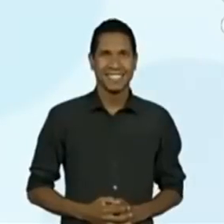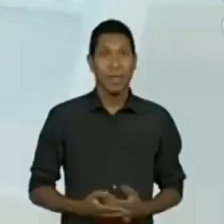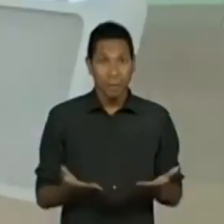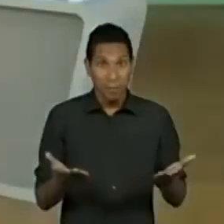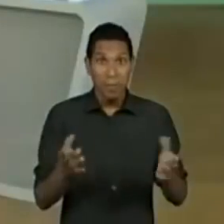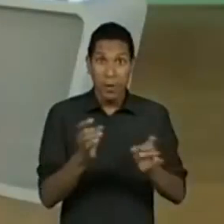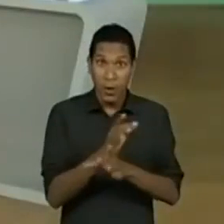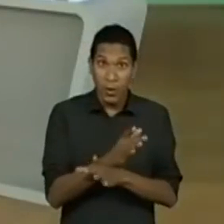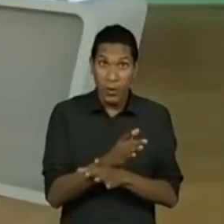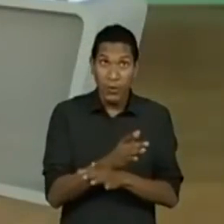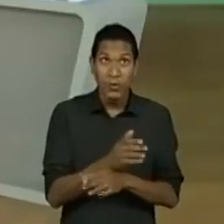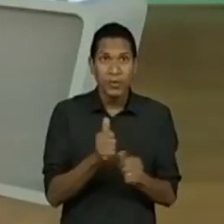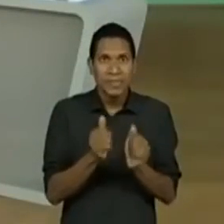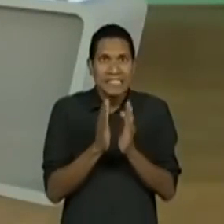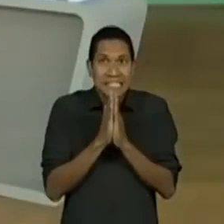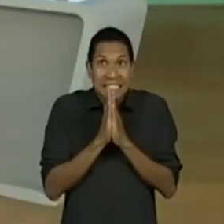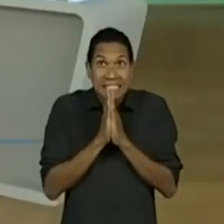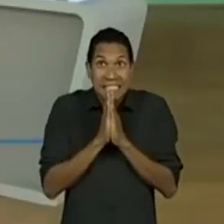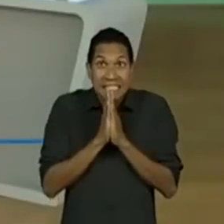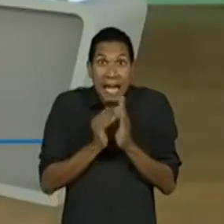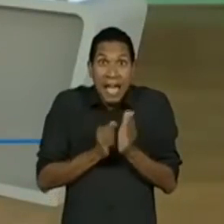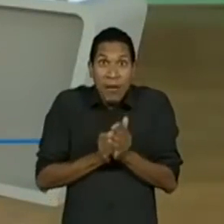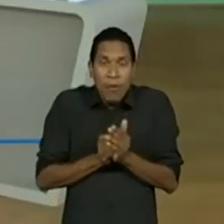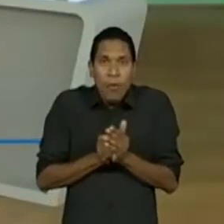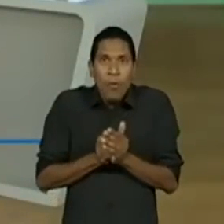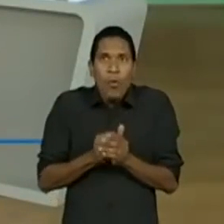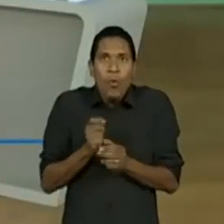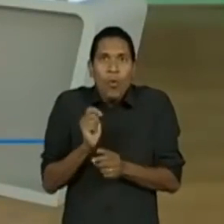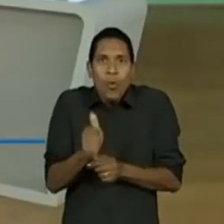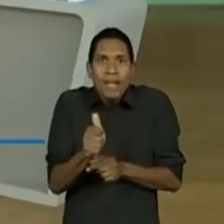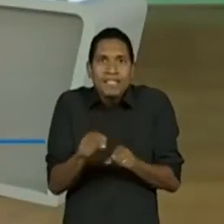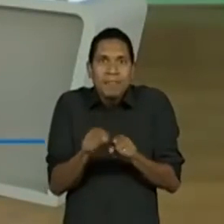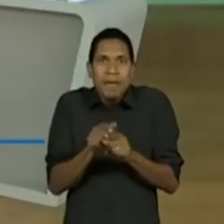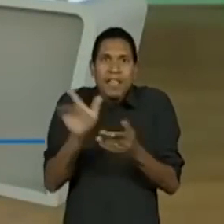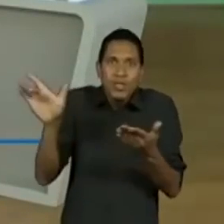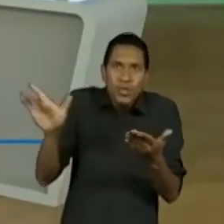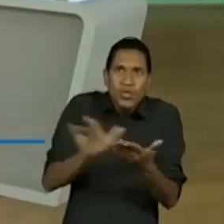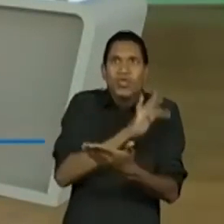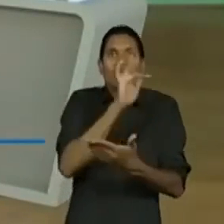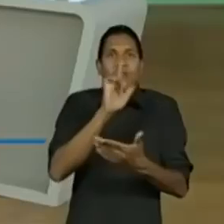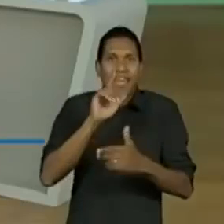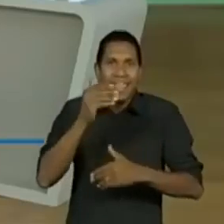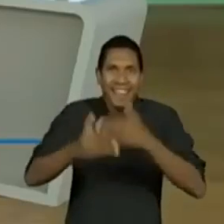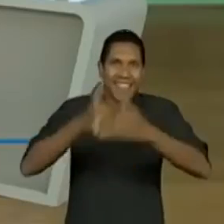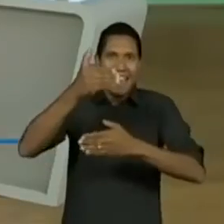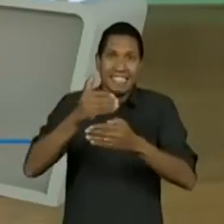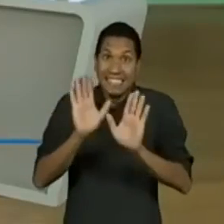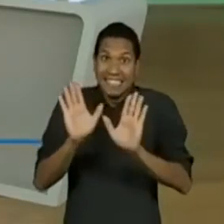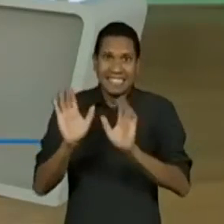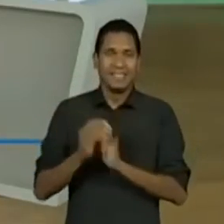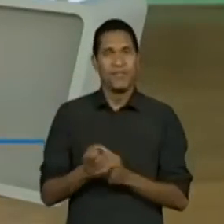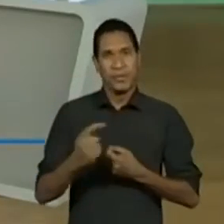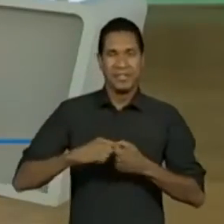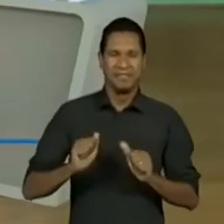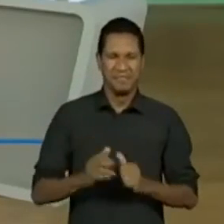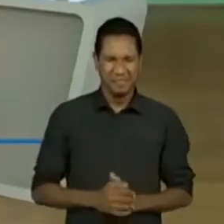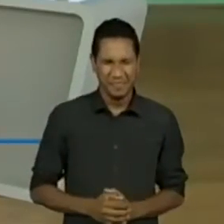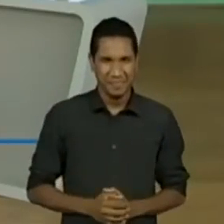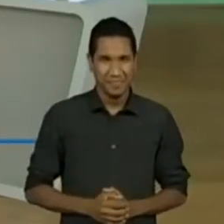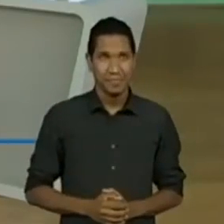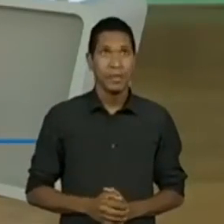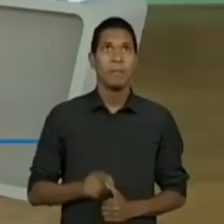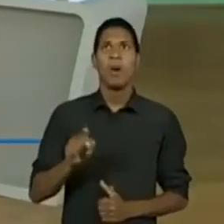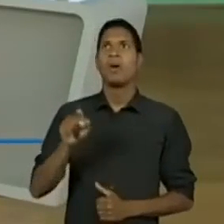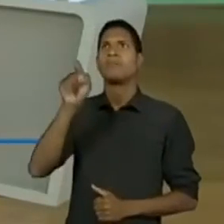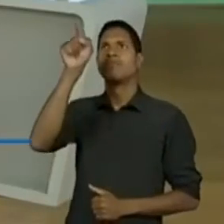Já ia adiantando. Errei uma tela, né? Já ia me adiantando numa tela. E aí? Professora Zenaide colocou uma palavra